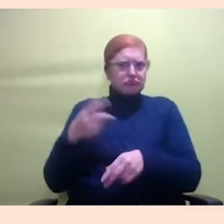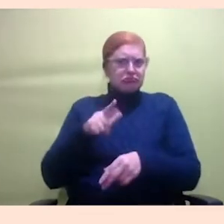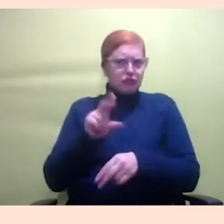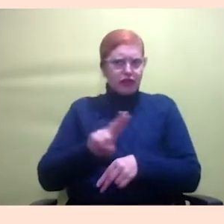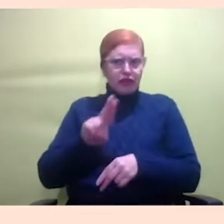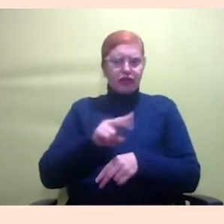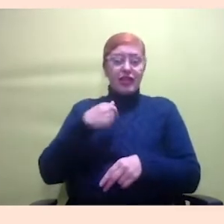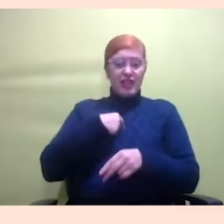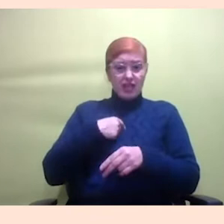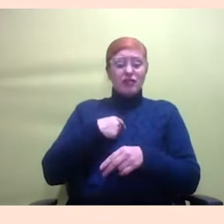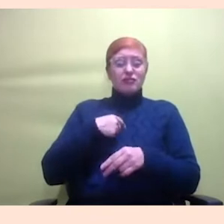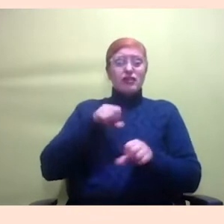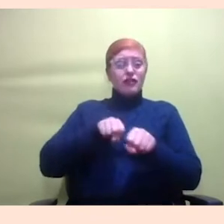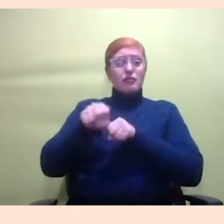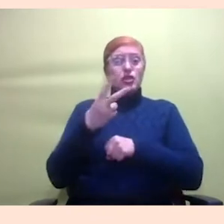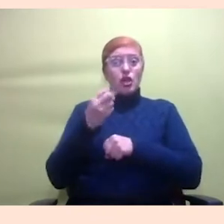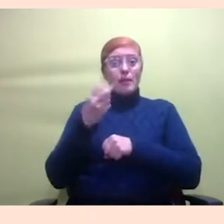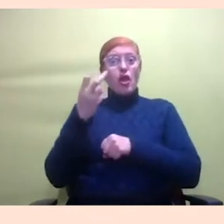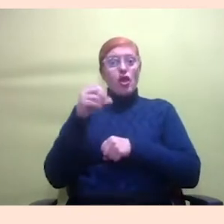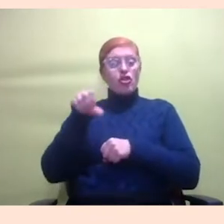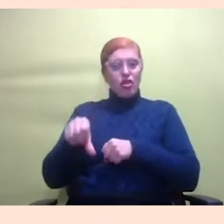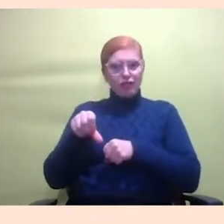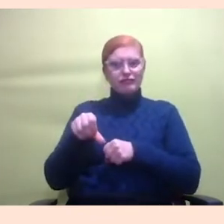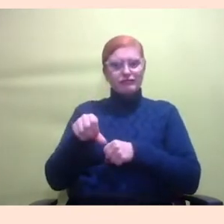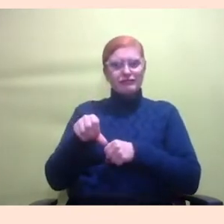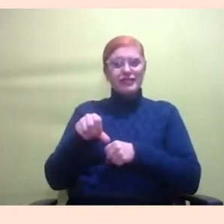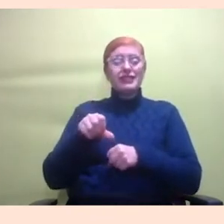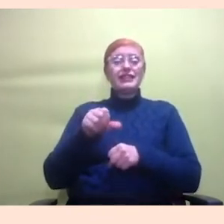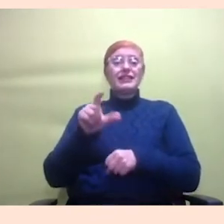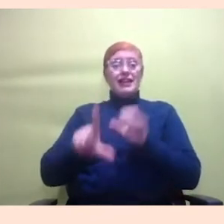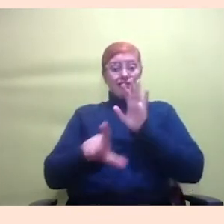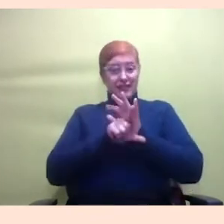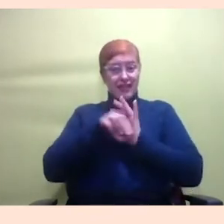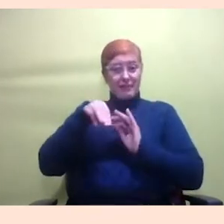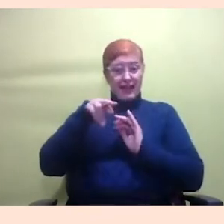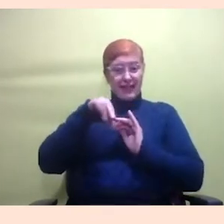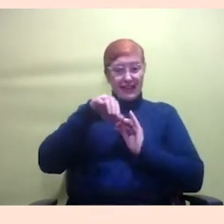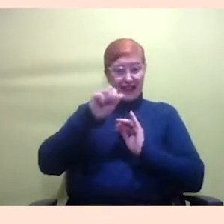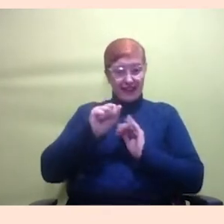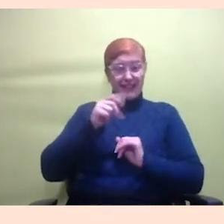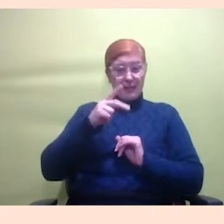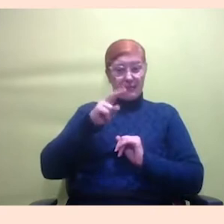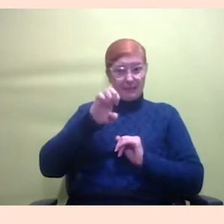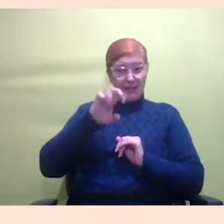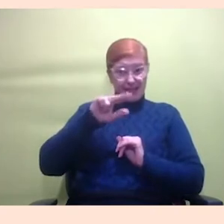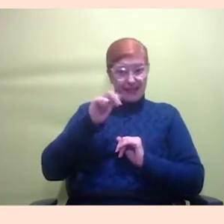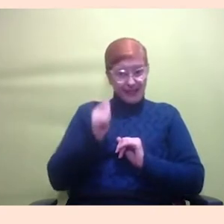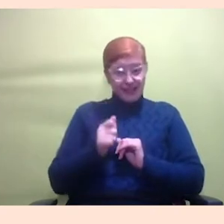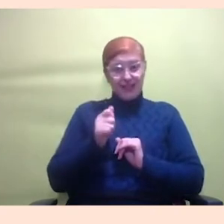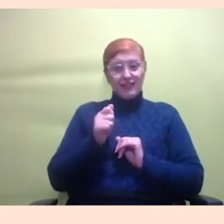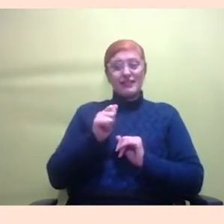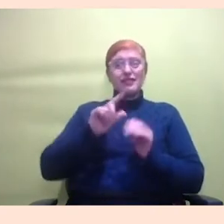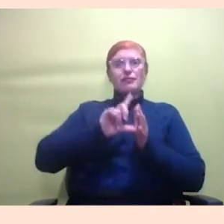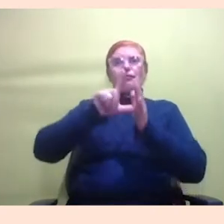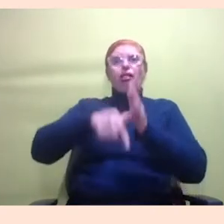e a Lei Maria da Penha foi aprovada, foi promulgada em 2006, e a única coisa que eu ouvia na faculdade era que a Lei Maria da Penha é inconstitucional. Então, imagina,